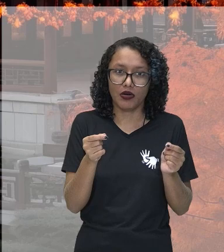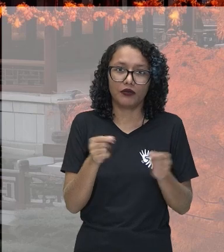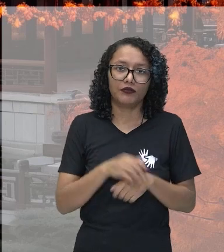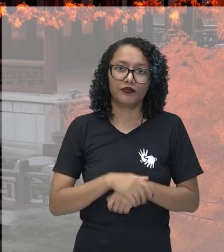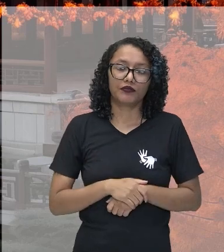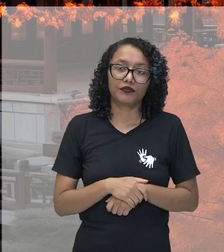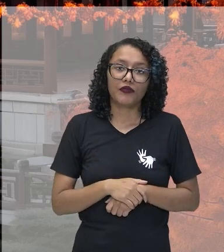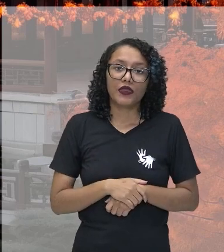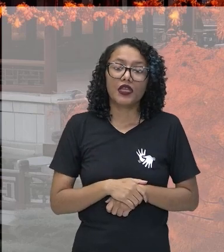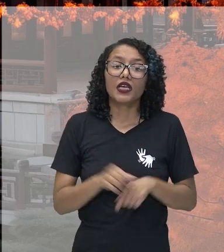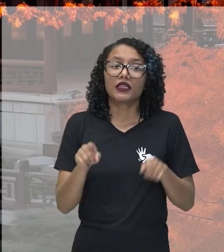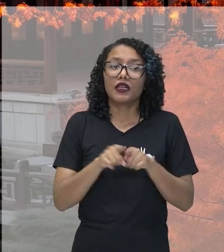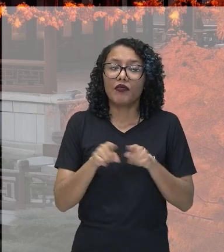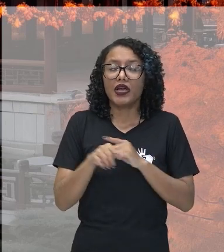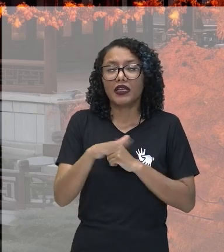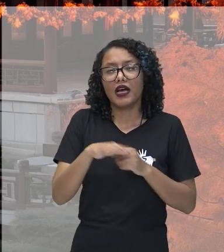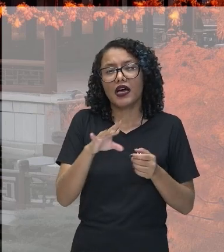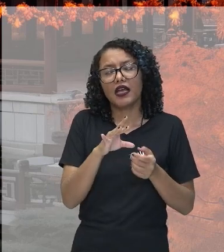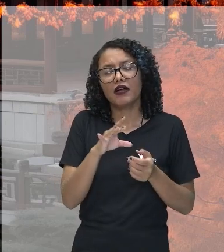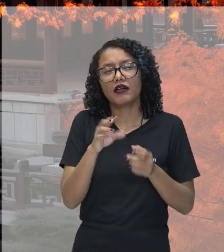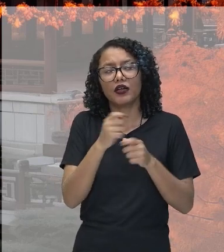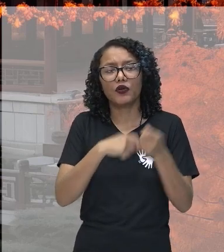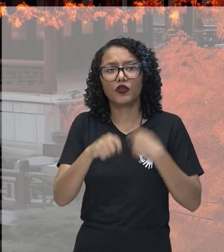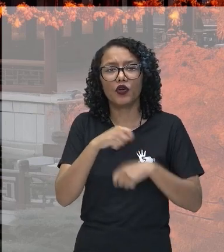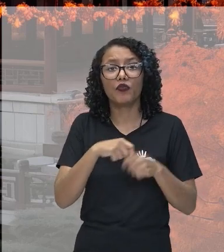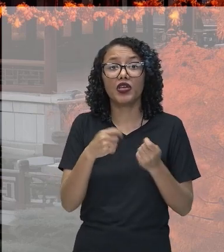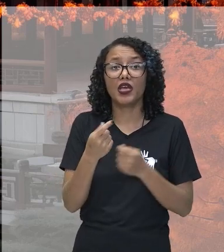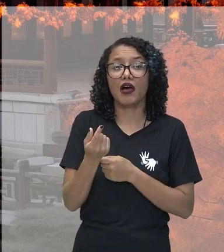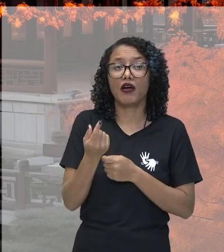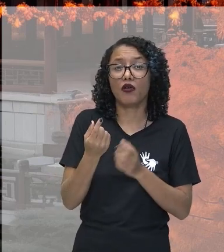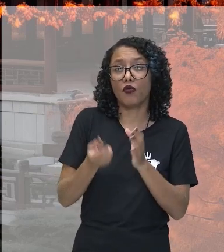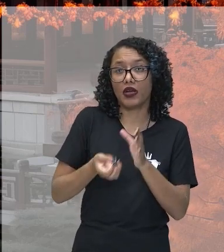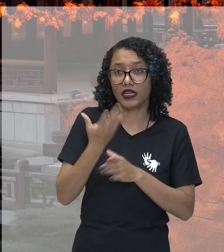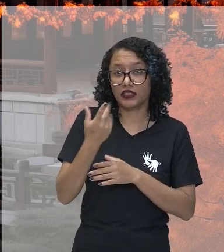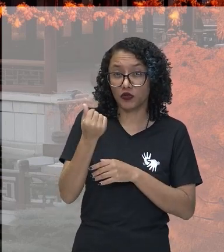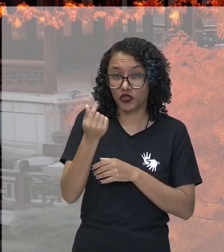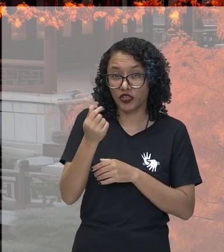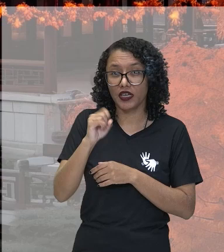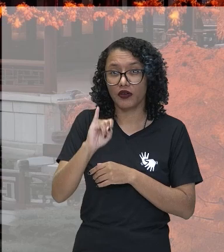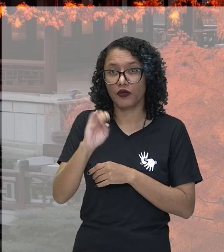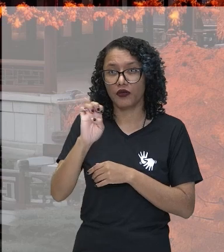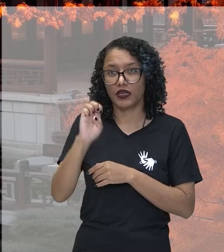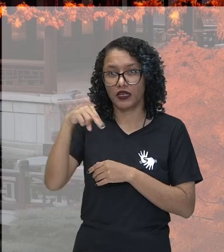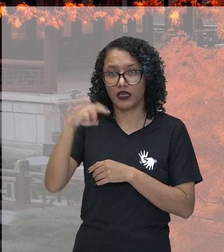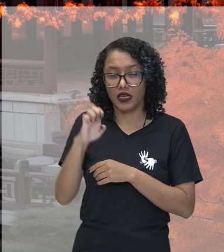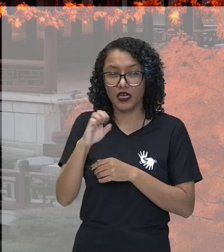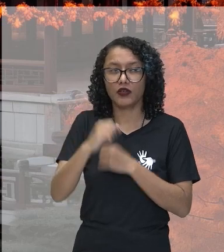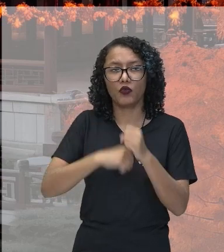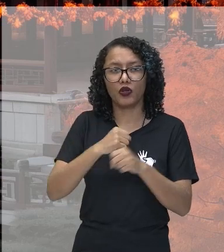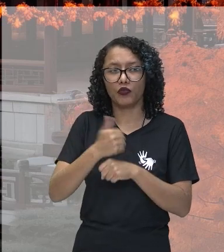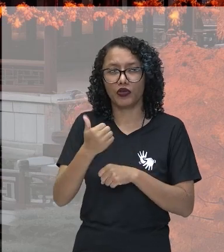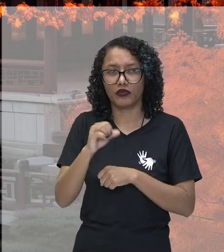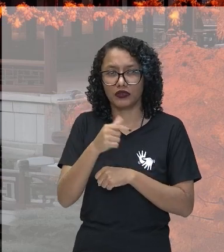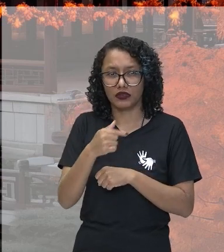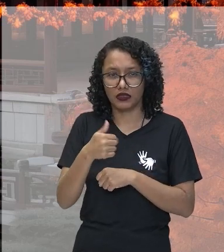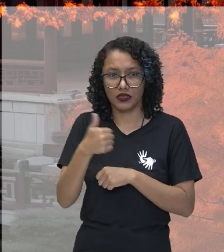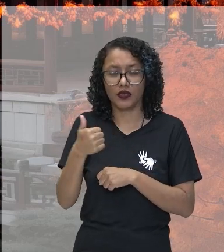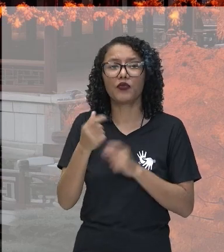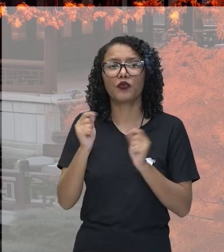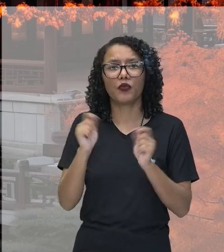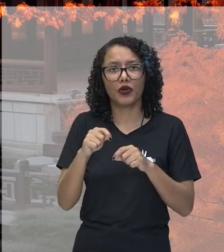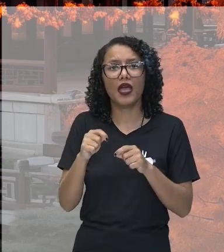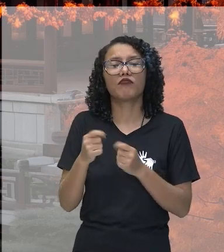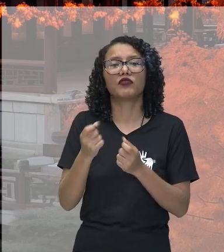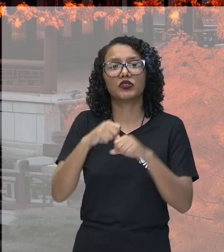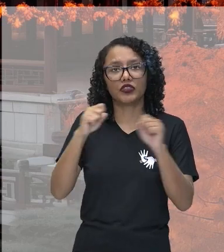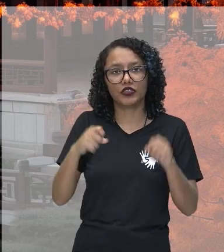econômico, vamos observar a criação do Iene em 1871. Como uma forma de unificar o sistema monetário.